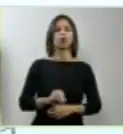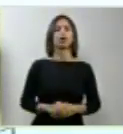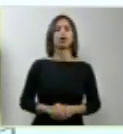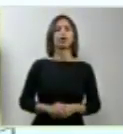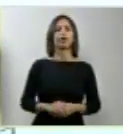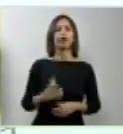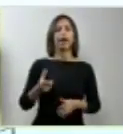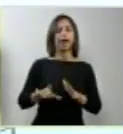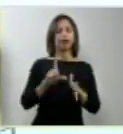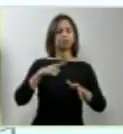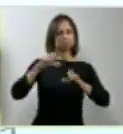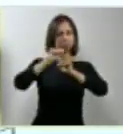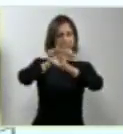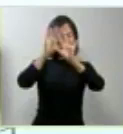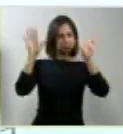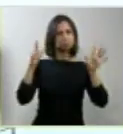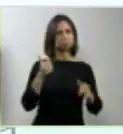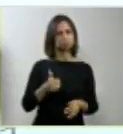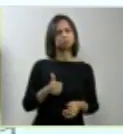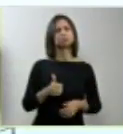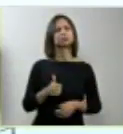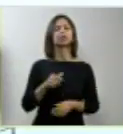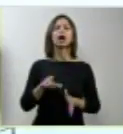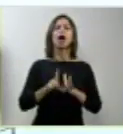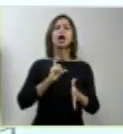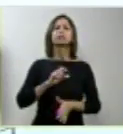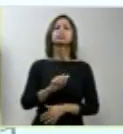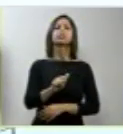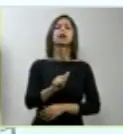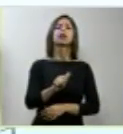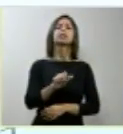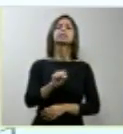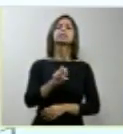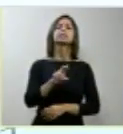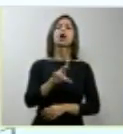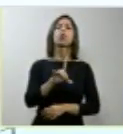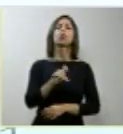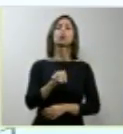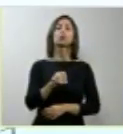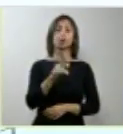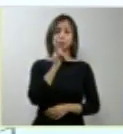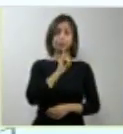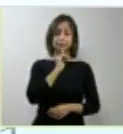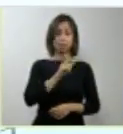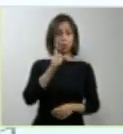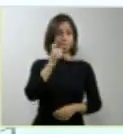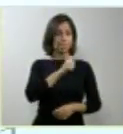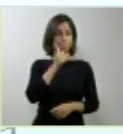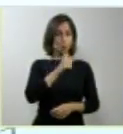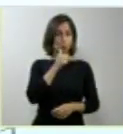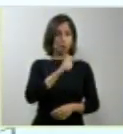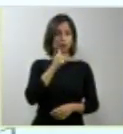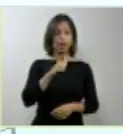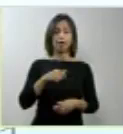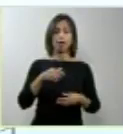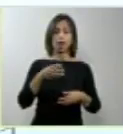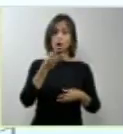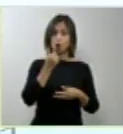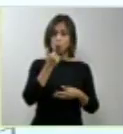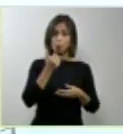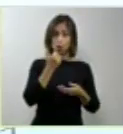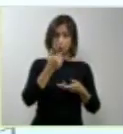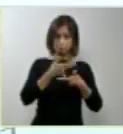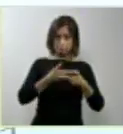o Dr. Salmo colocou muito bem que se dá ácido fólico, eu tenho até um projeto de lei que